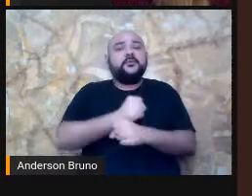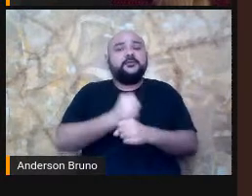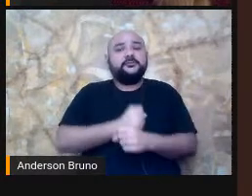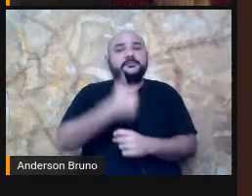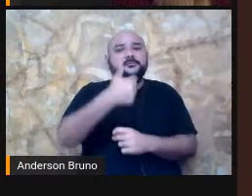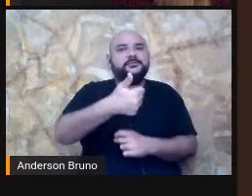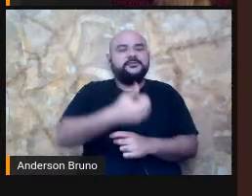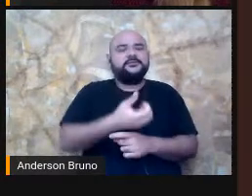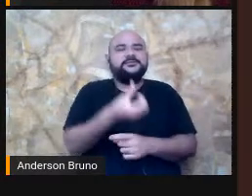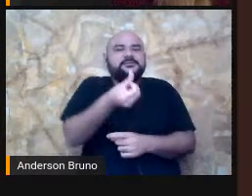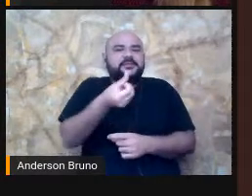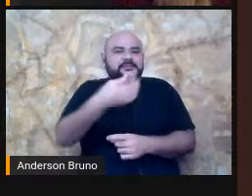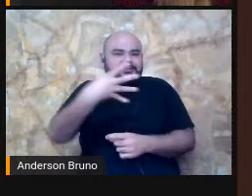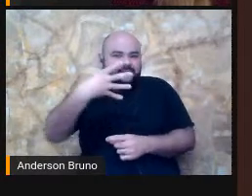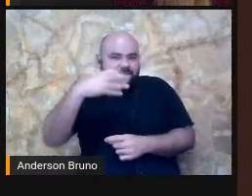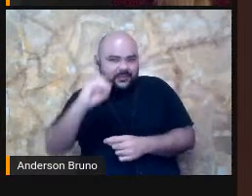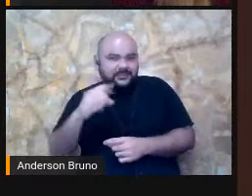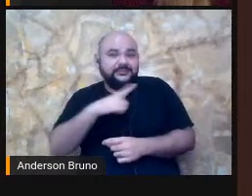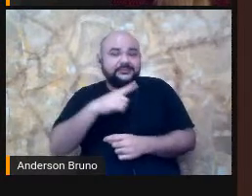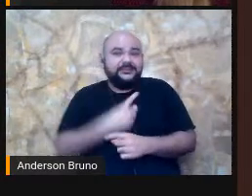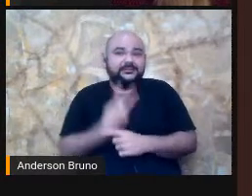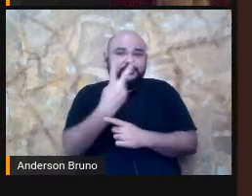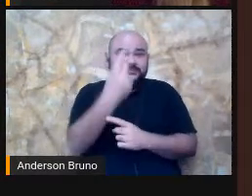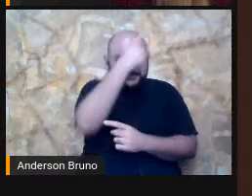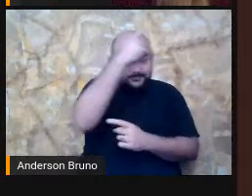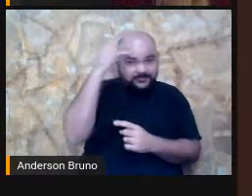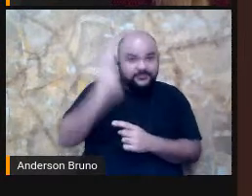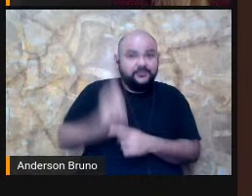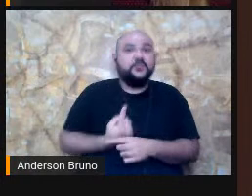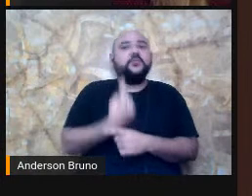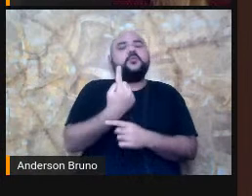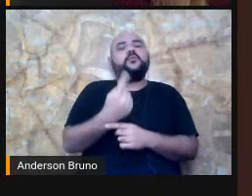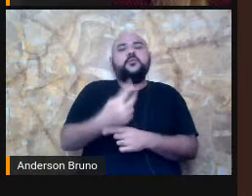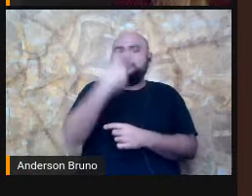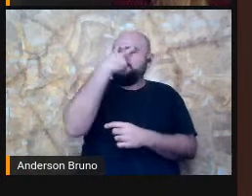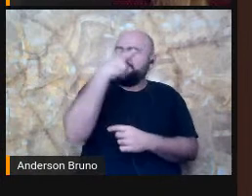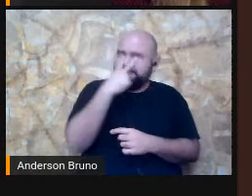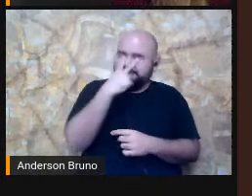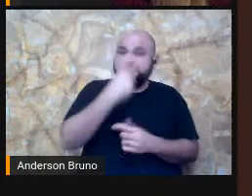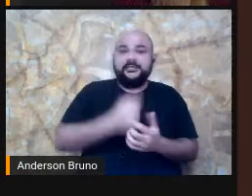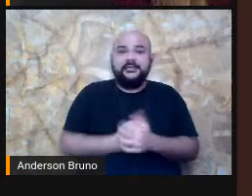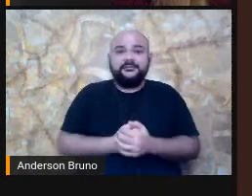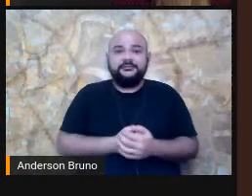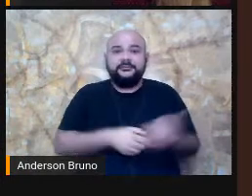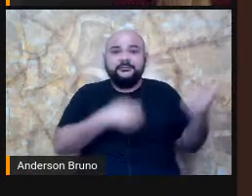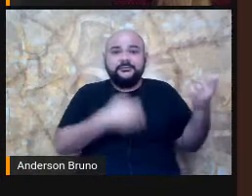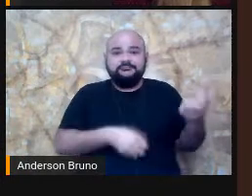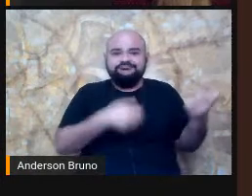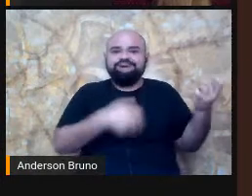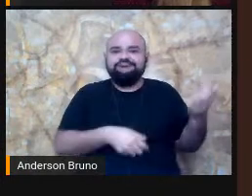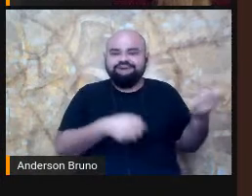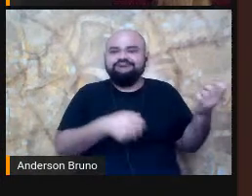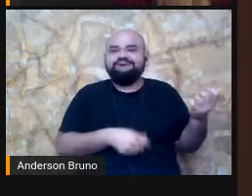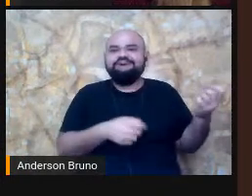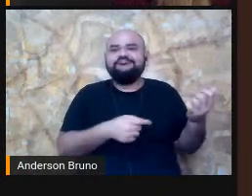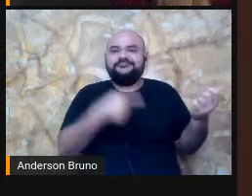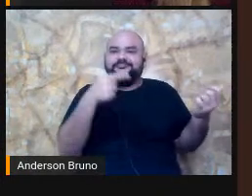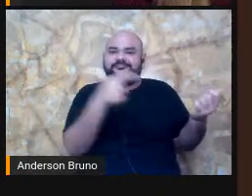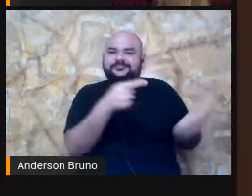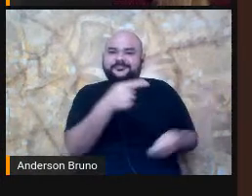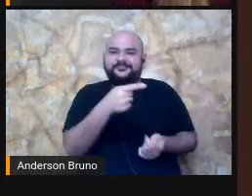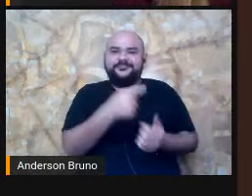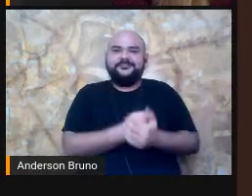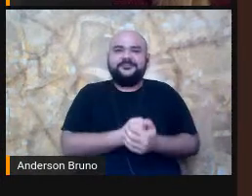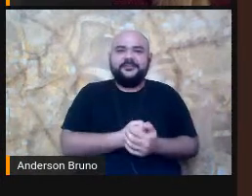figura de duas pessoas, sendo que um deles, que é o cego que toca, mais uma vez, a viola de roda, está com os seus olhos